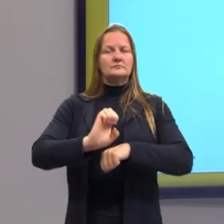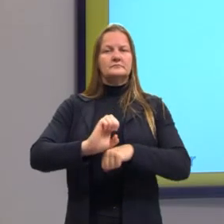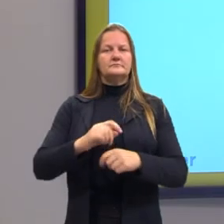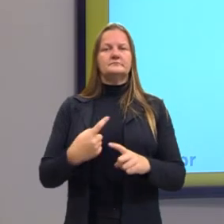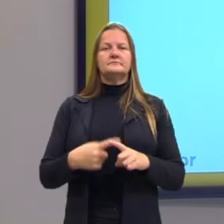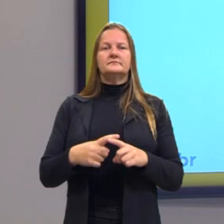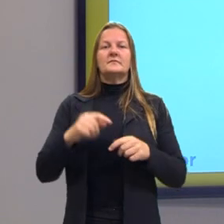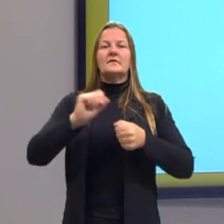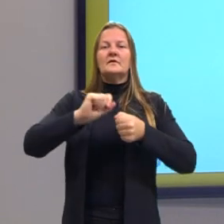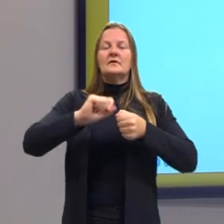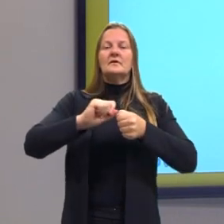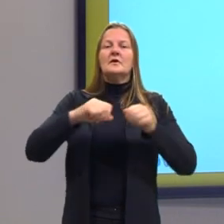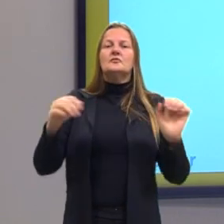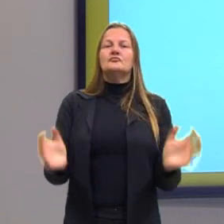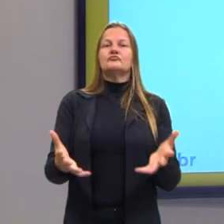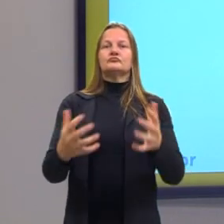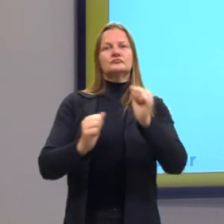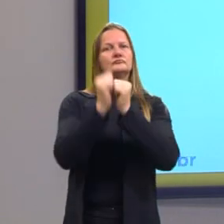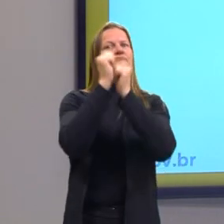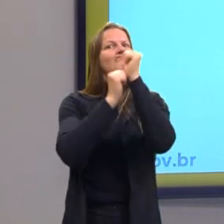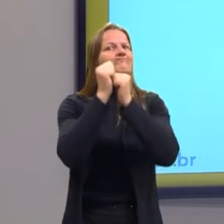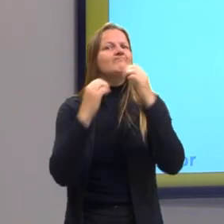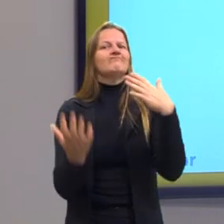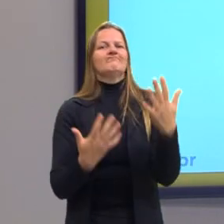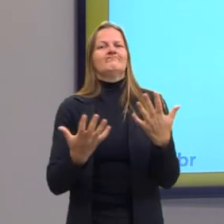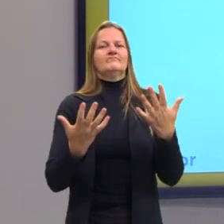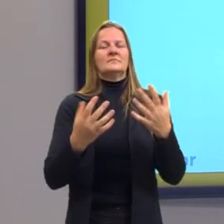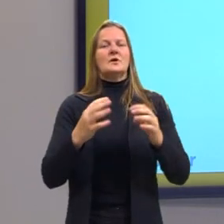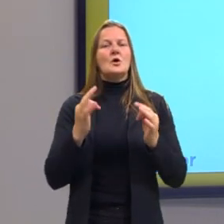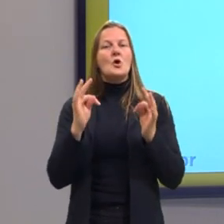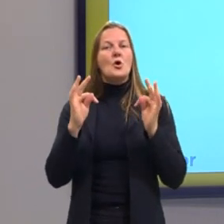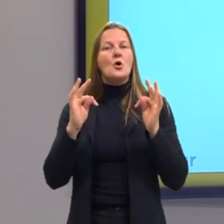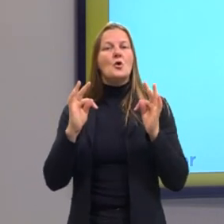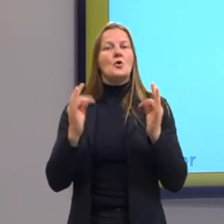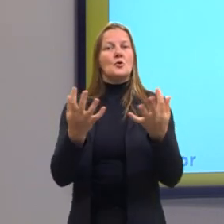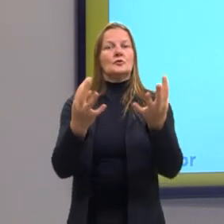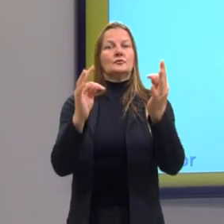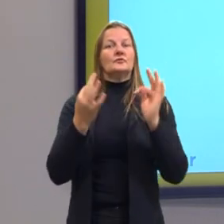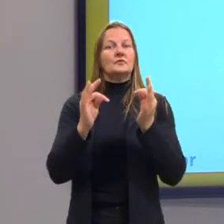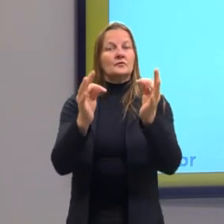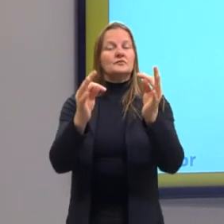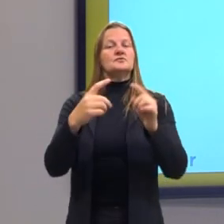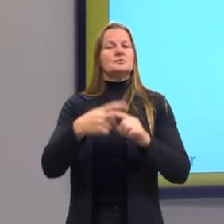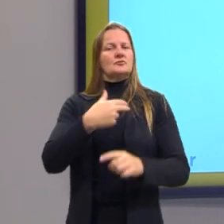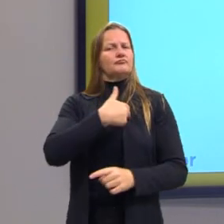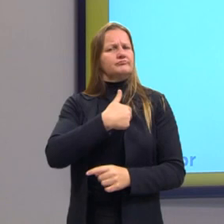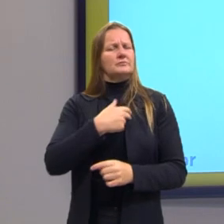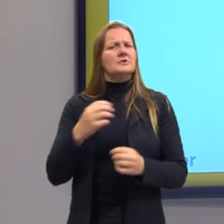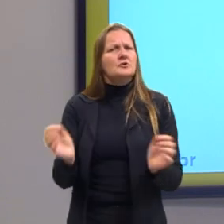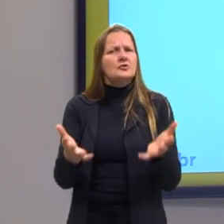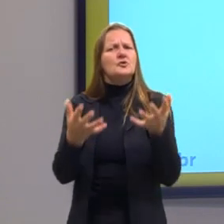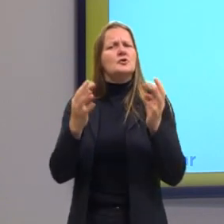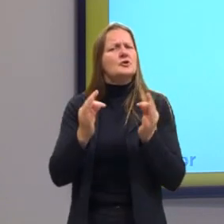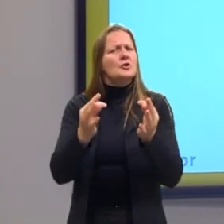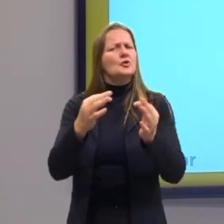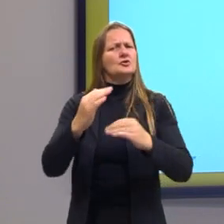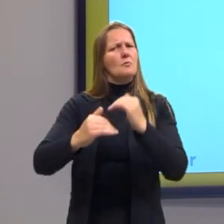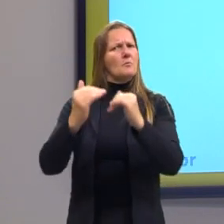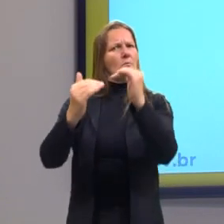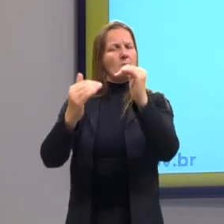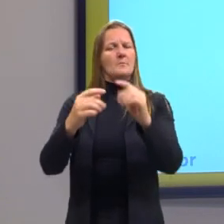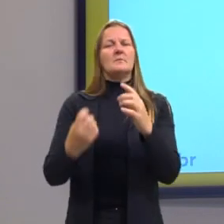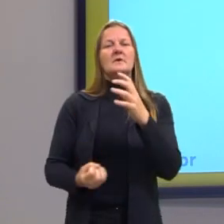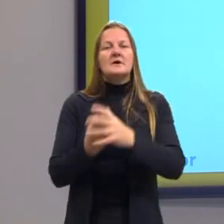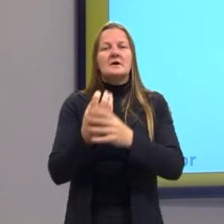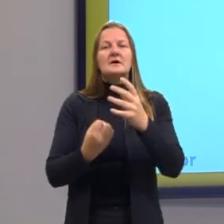faz esse impulso industrial, é o Estado que moderniza com Vargas, mais tecnologia, a criação